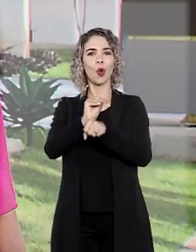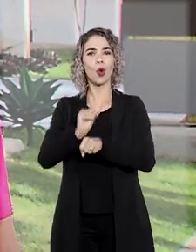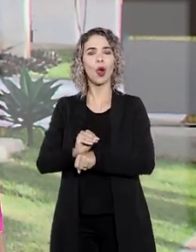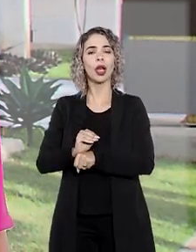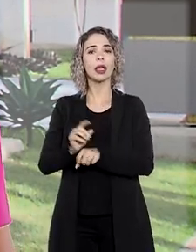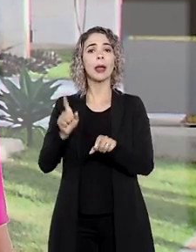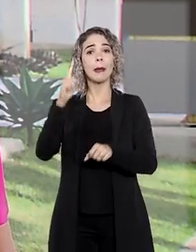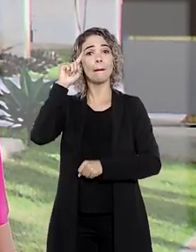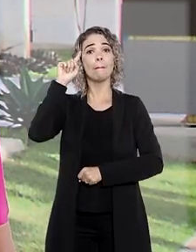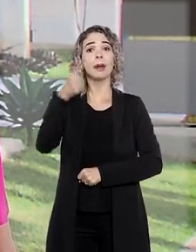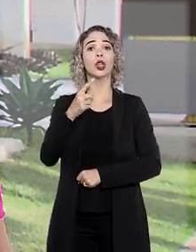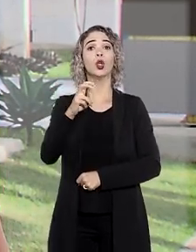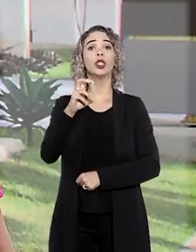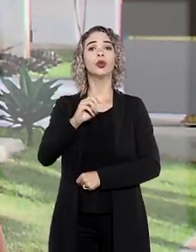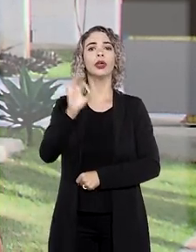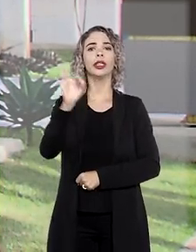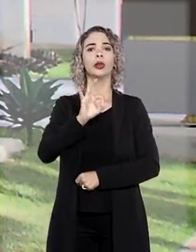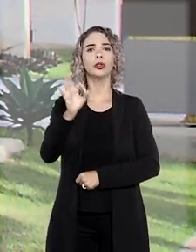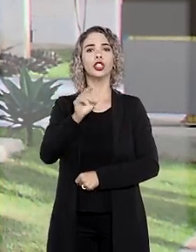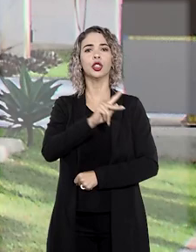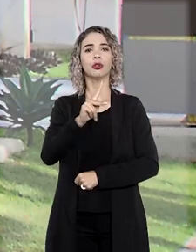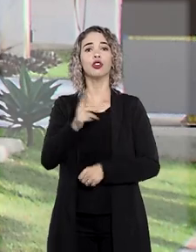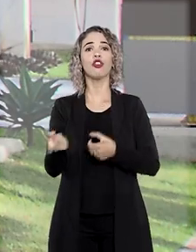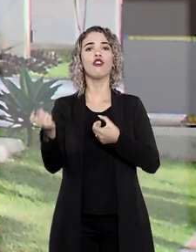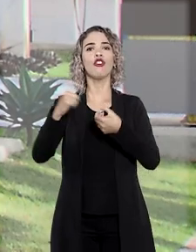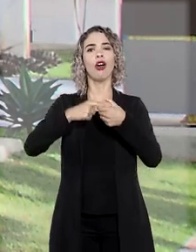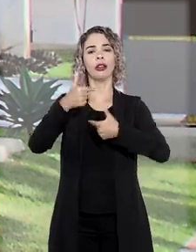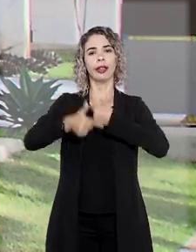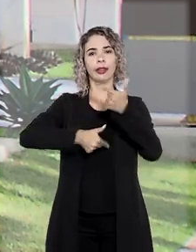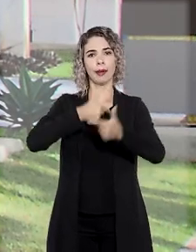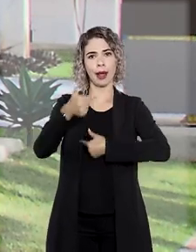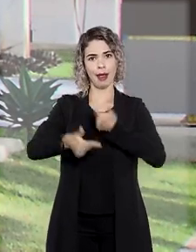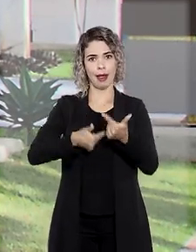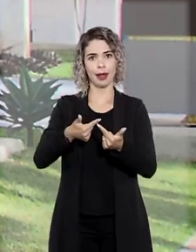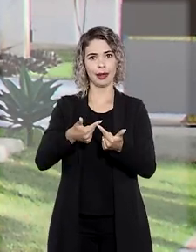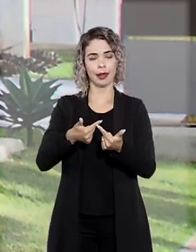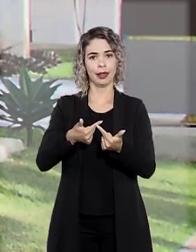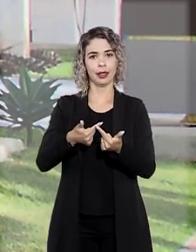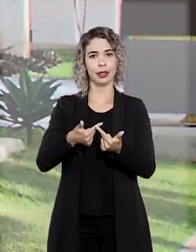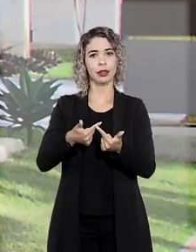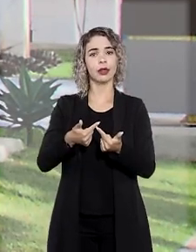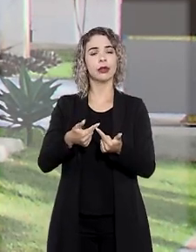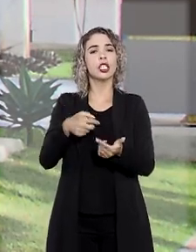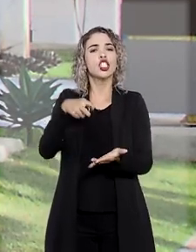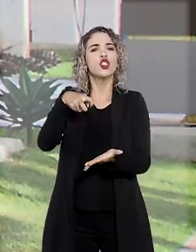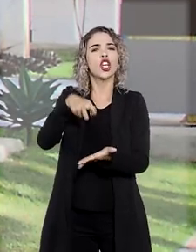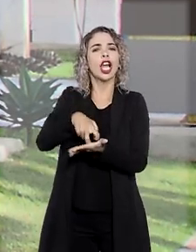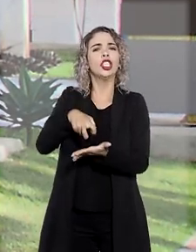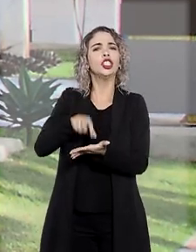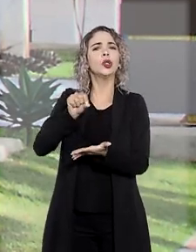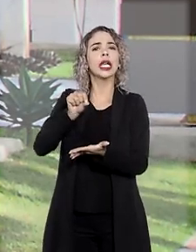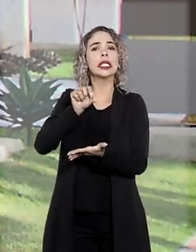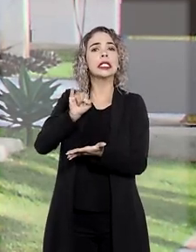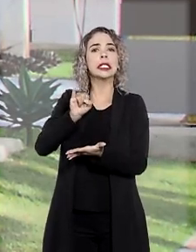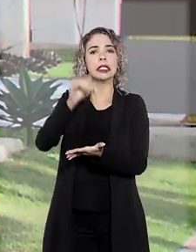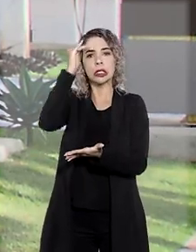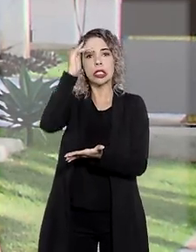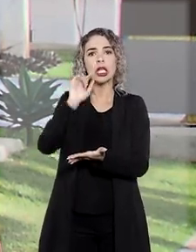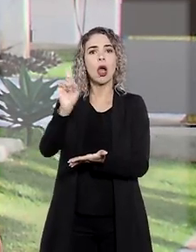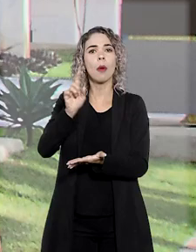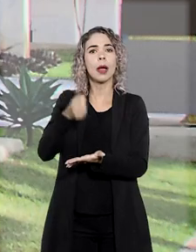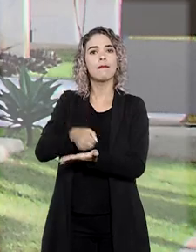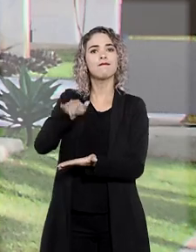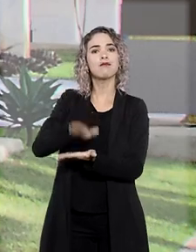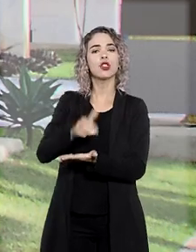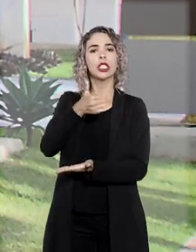tutela e determinou o retorno de 50% dos trabalhadores da classe ao exercício da função sob pena de multa no valor